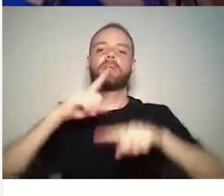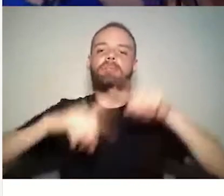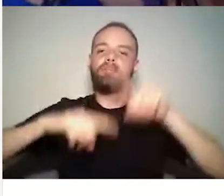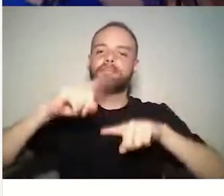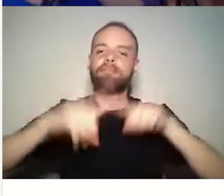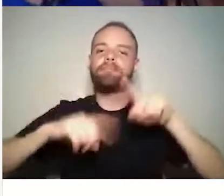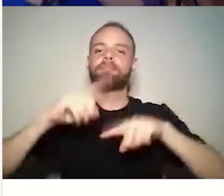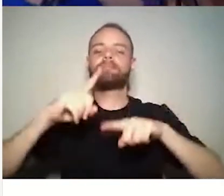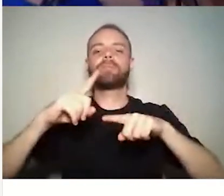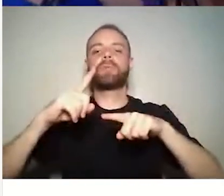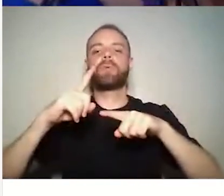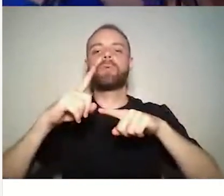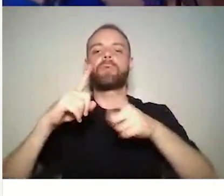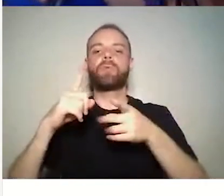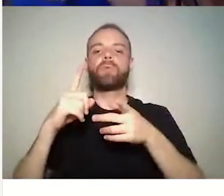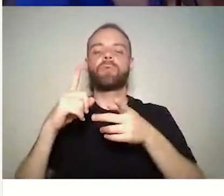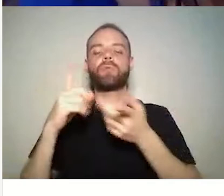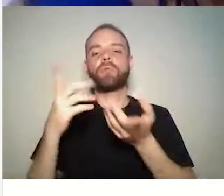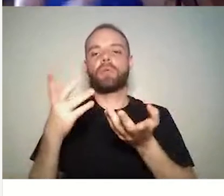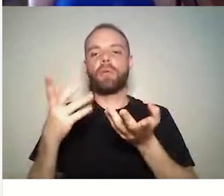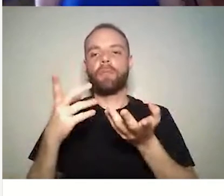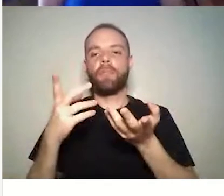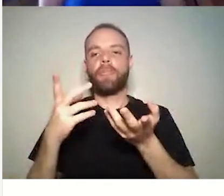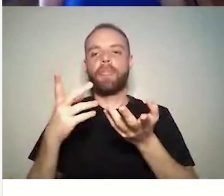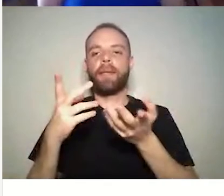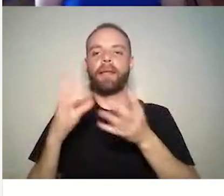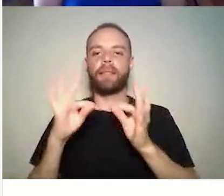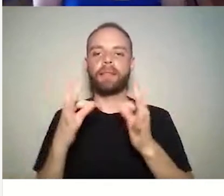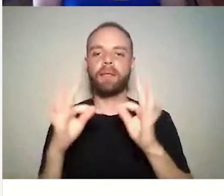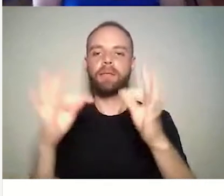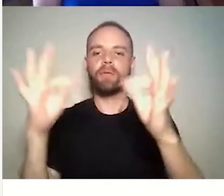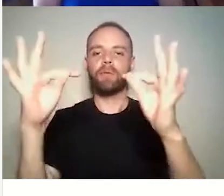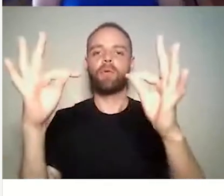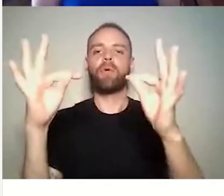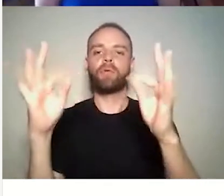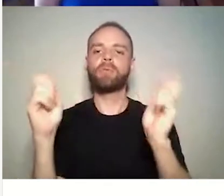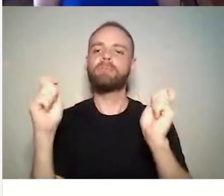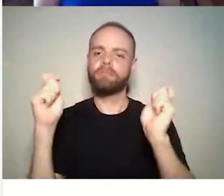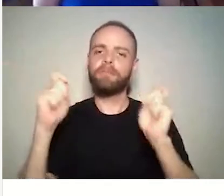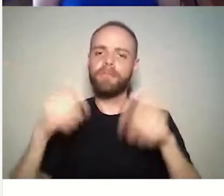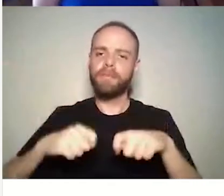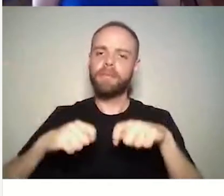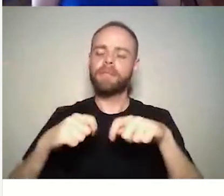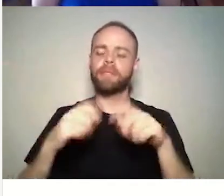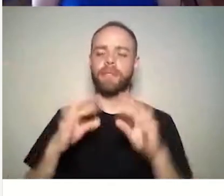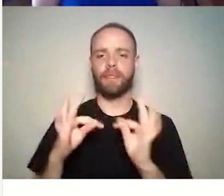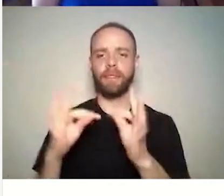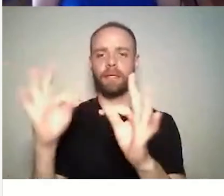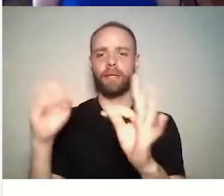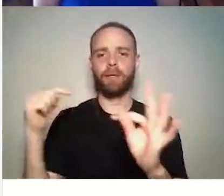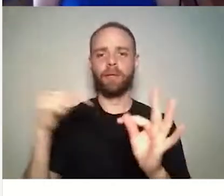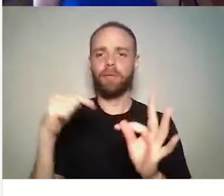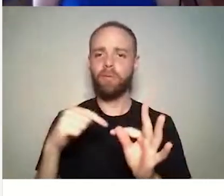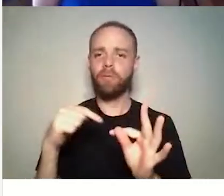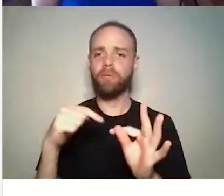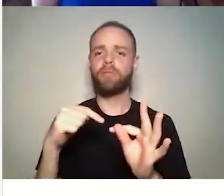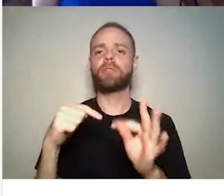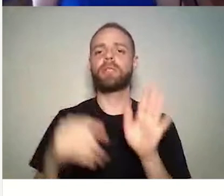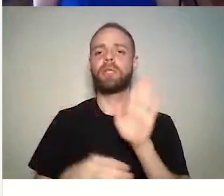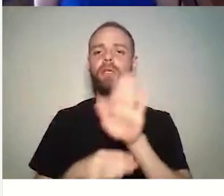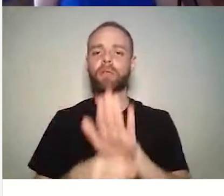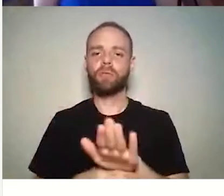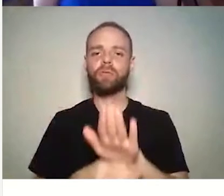para a aula não presencial.